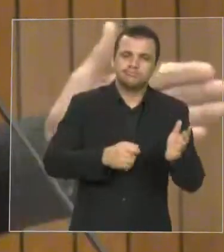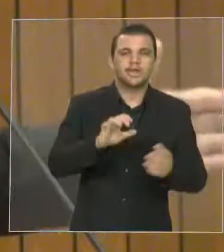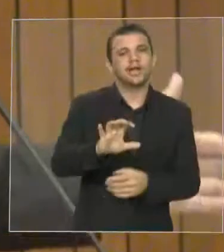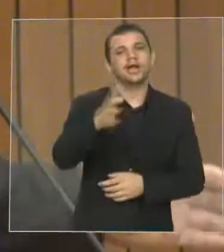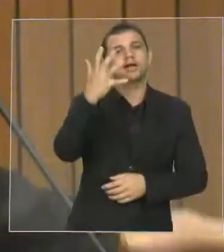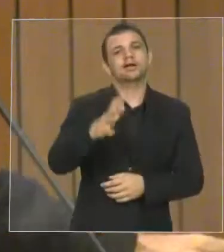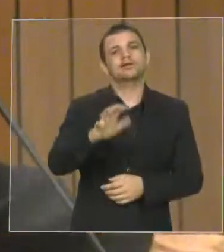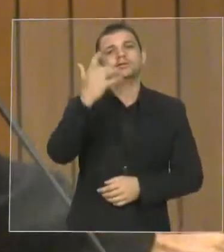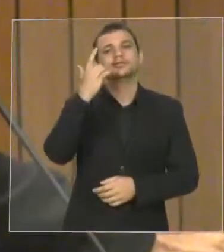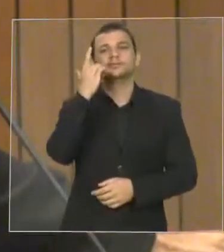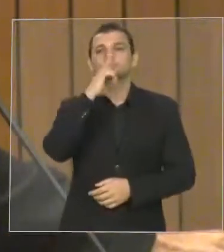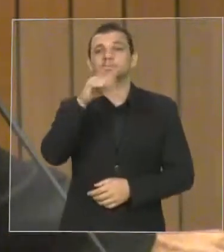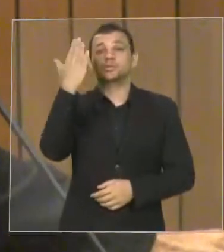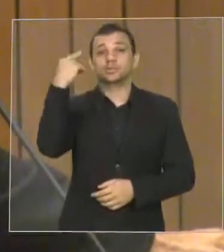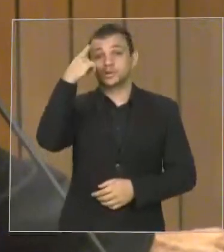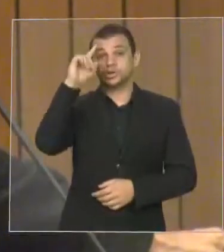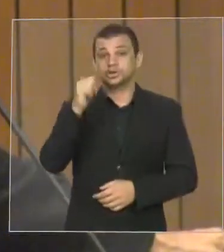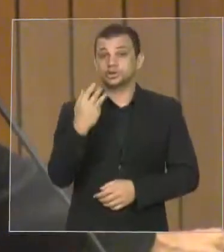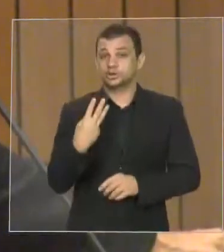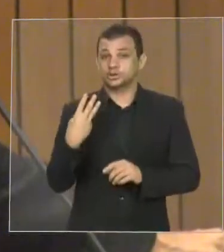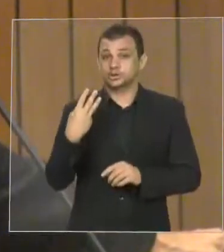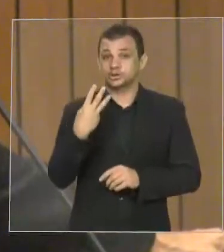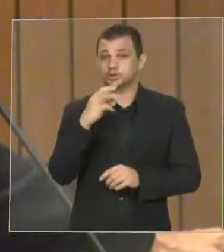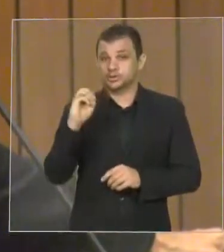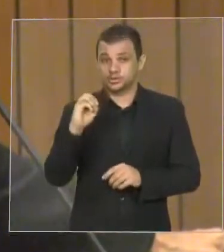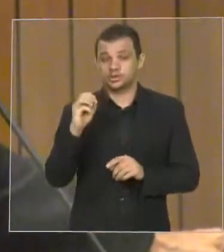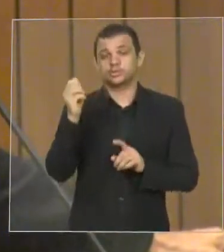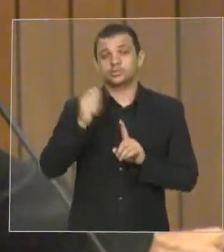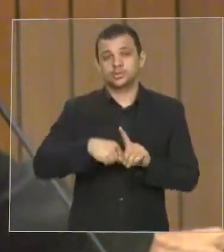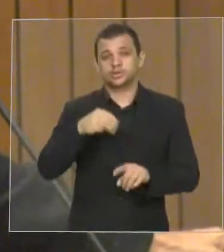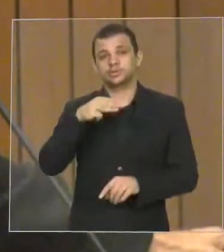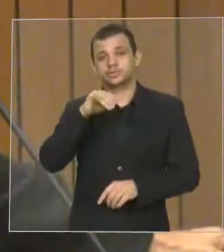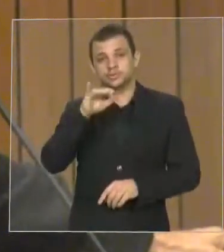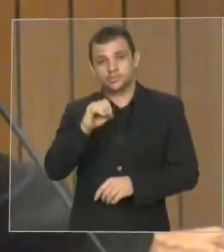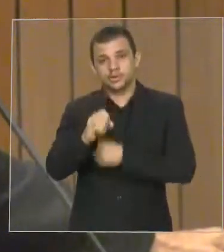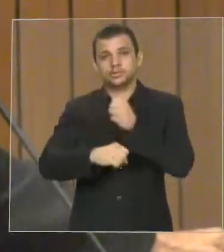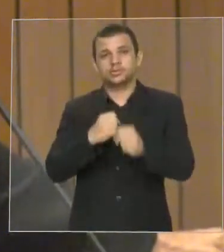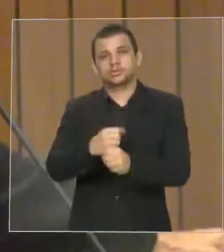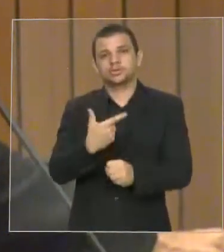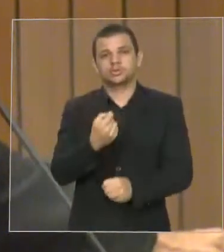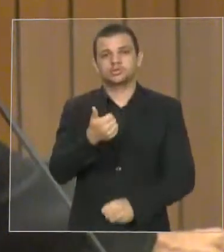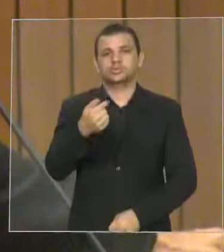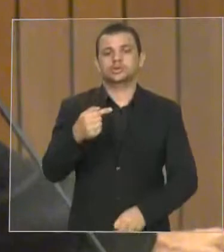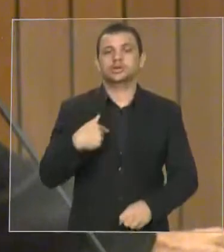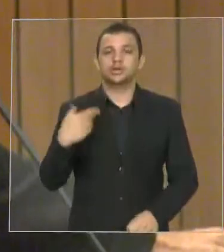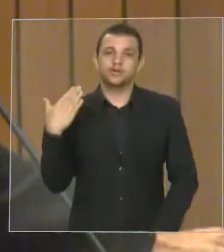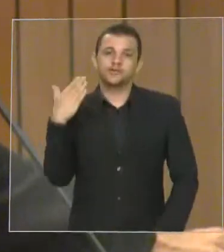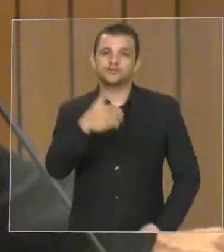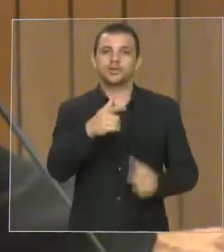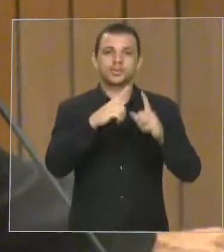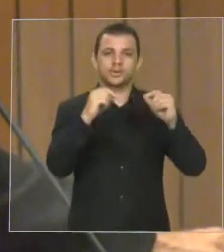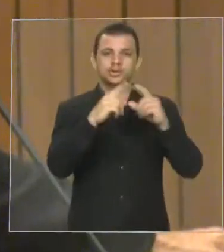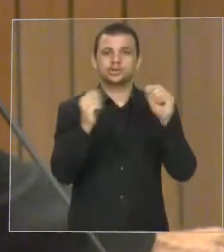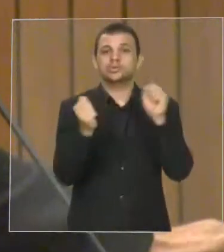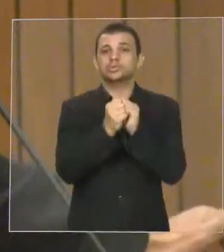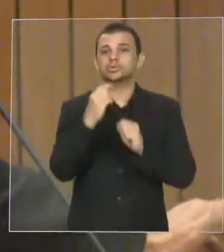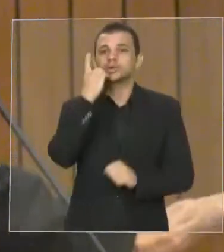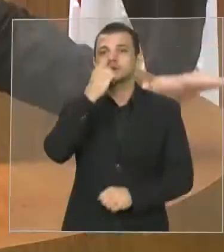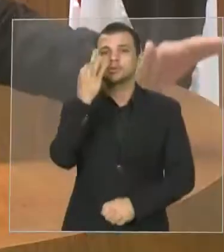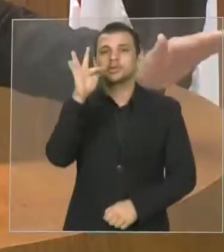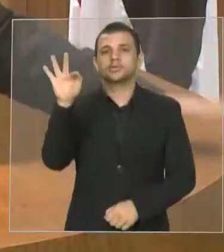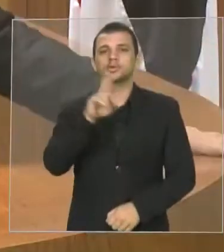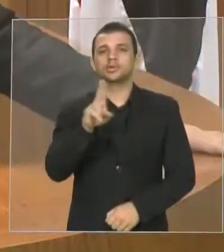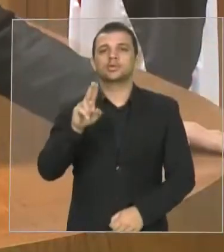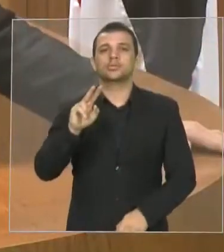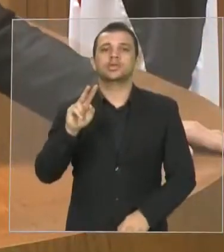dia 30 de maio de 2017, estive em Brasília, com o deputado federal Hildo Rocha, no Ministério dos Esportes, com